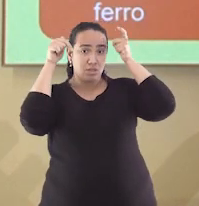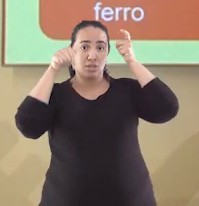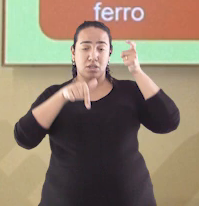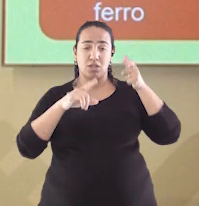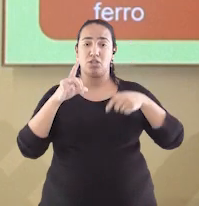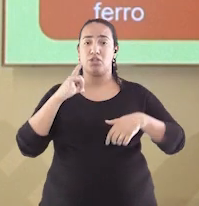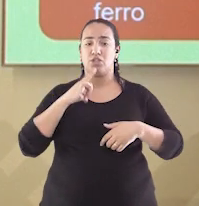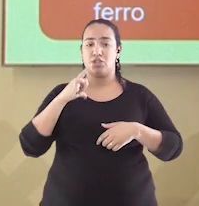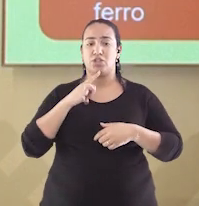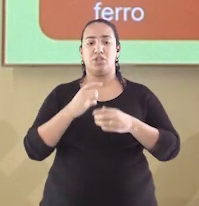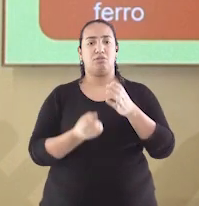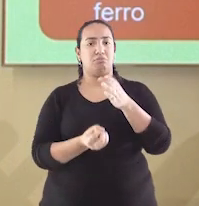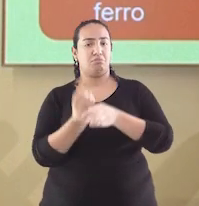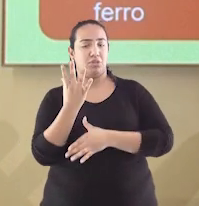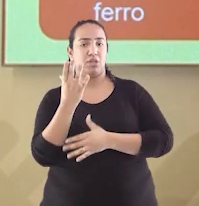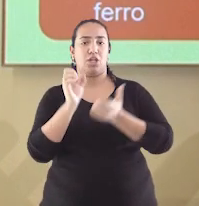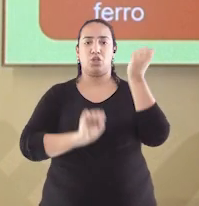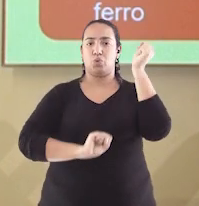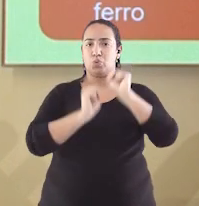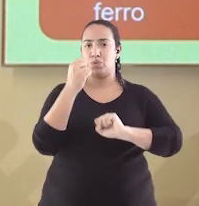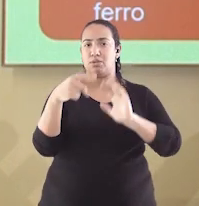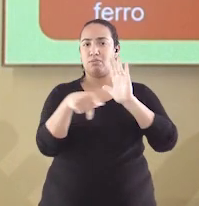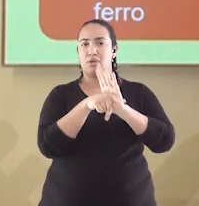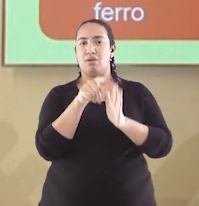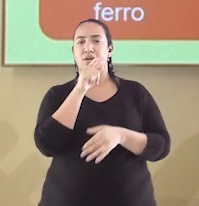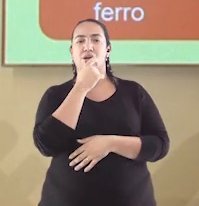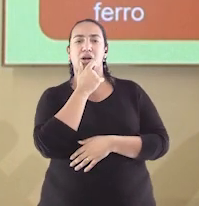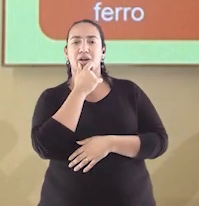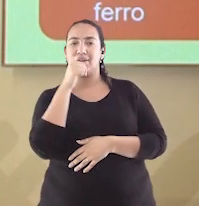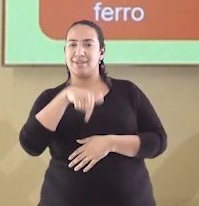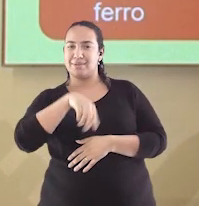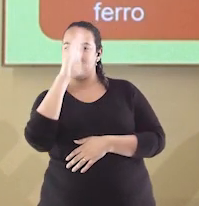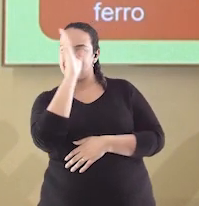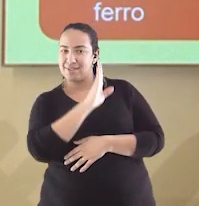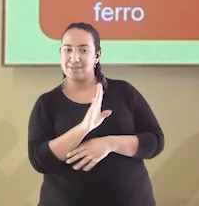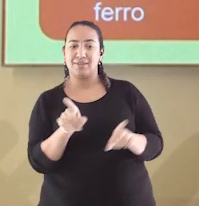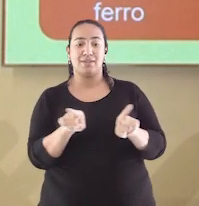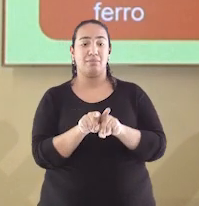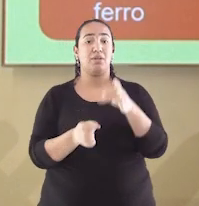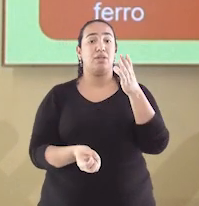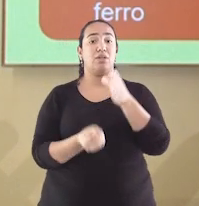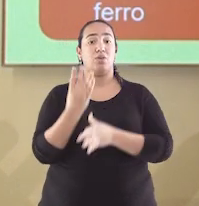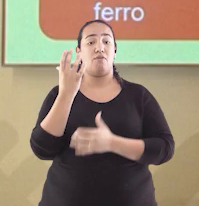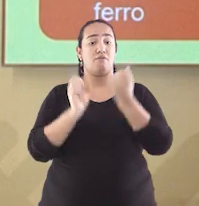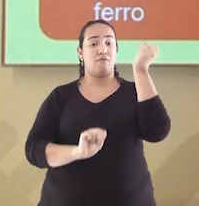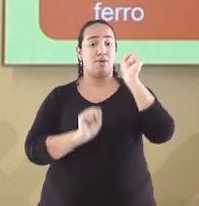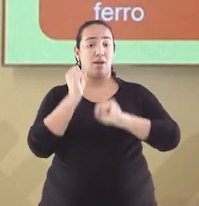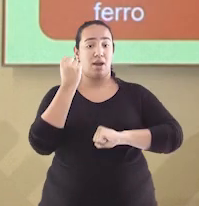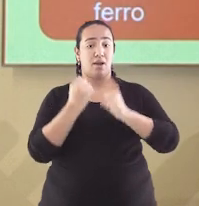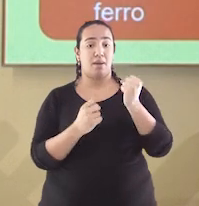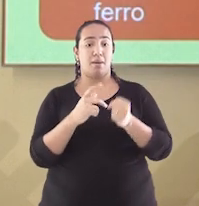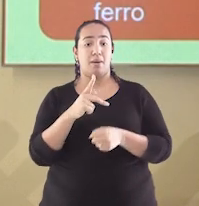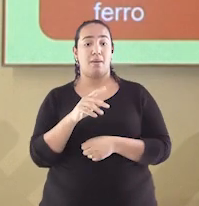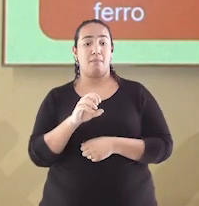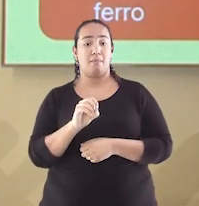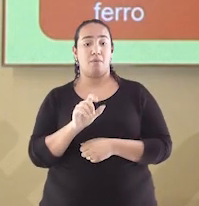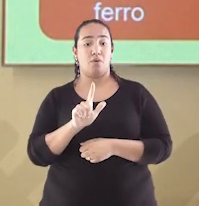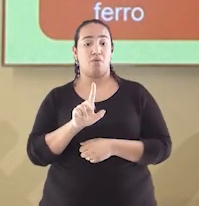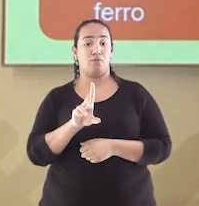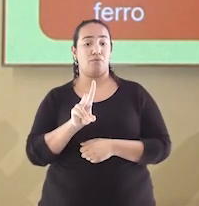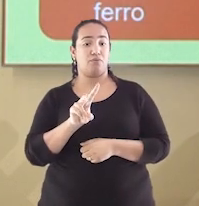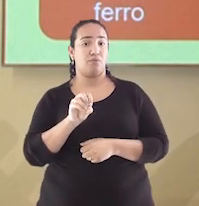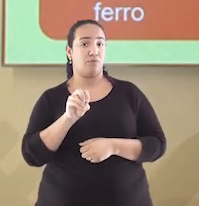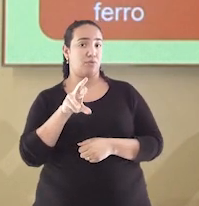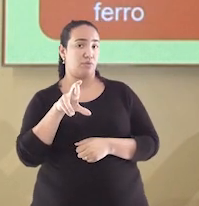na entrada de indústrias inglesas no país. Foi criada também uma fábrica de pólvora e organizou fundições de